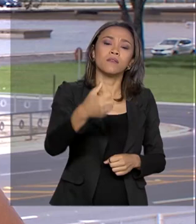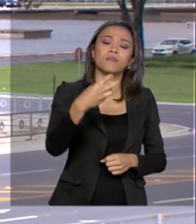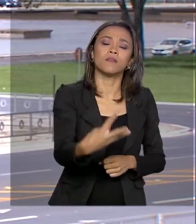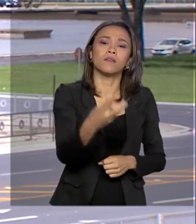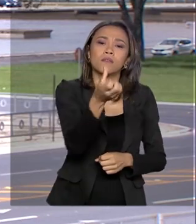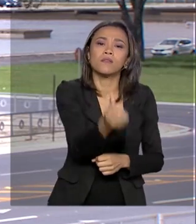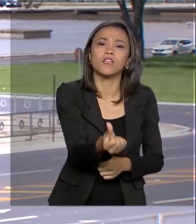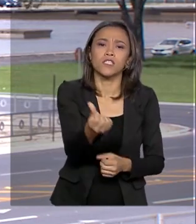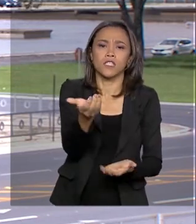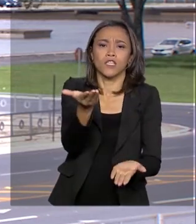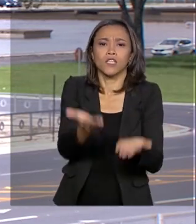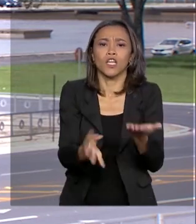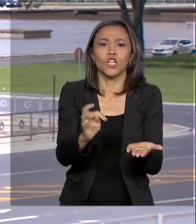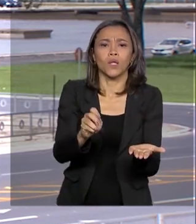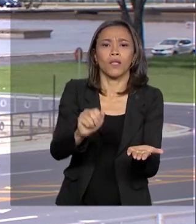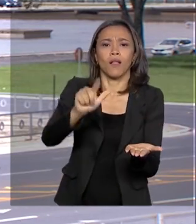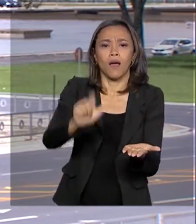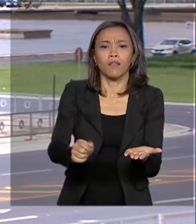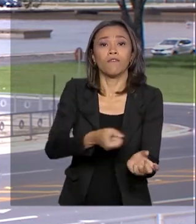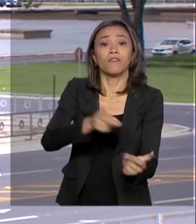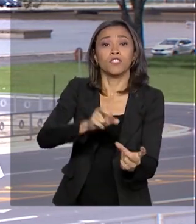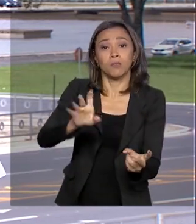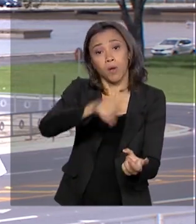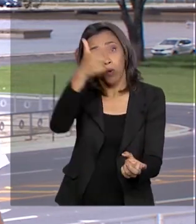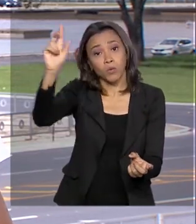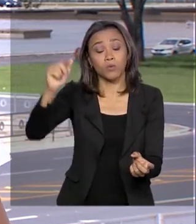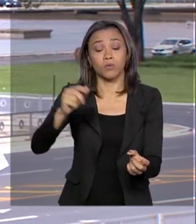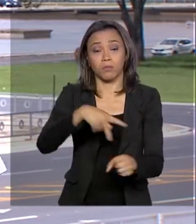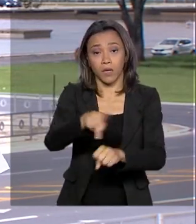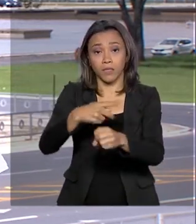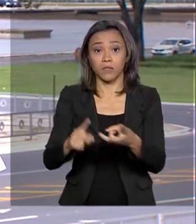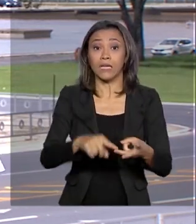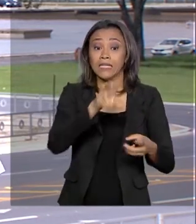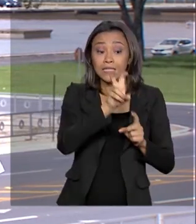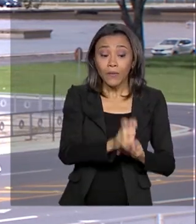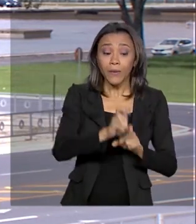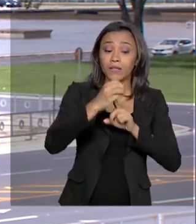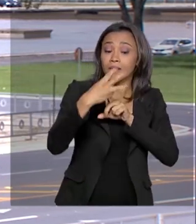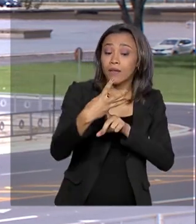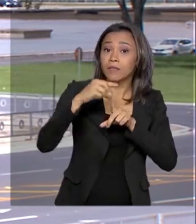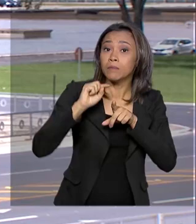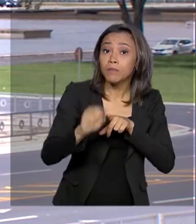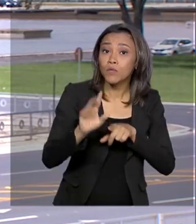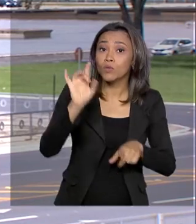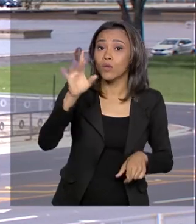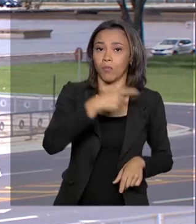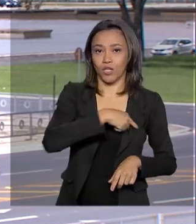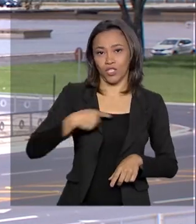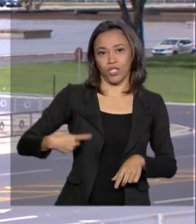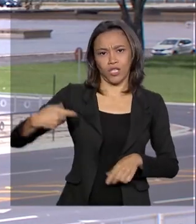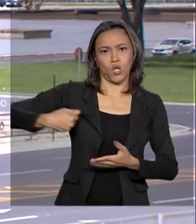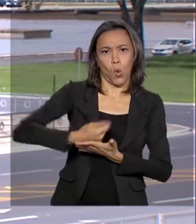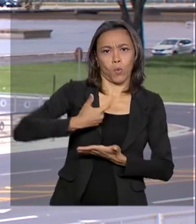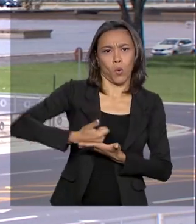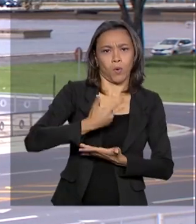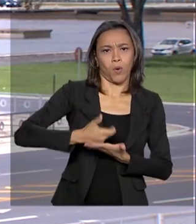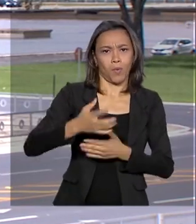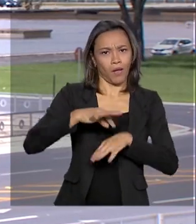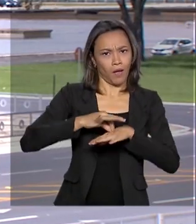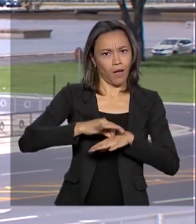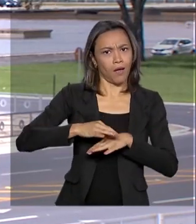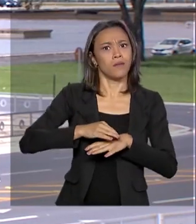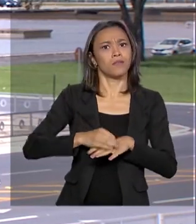toneladas vendidas aí para outros países, 53 mil só para a China, um país que aumentou o consumo do nosso produto em quase